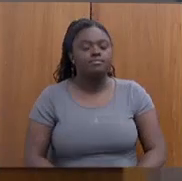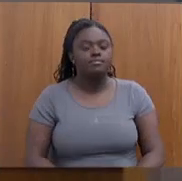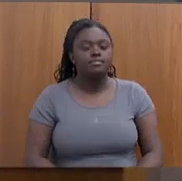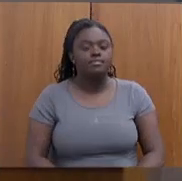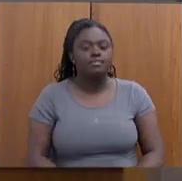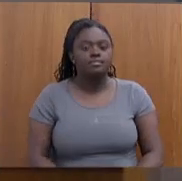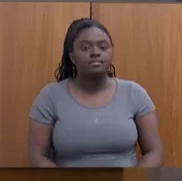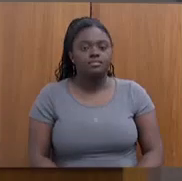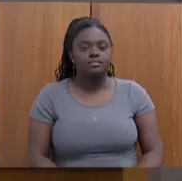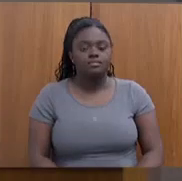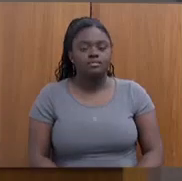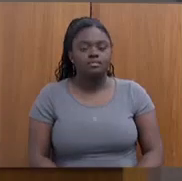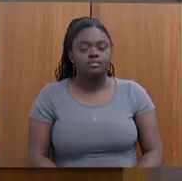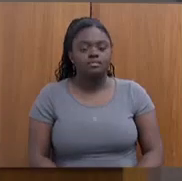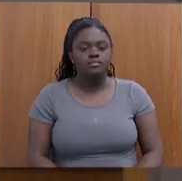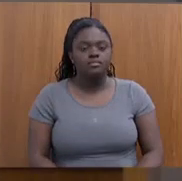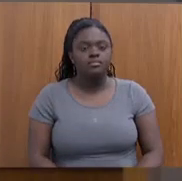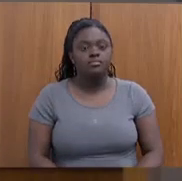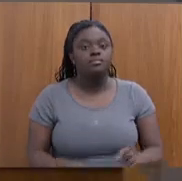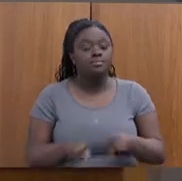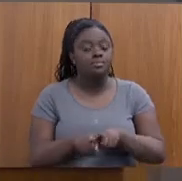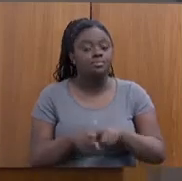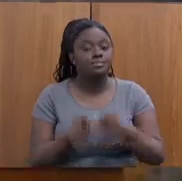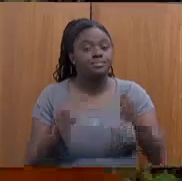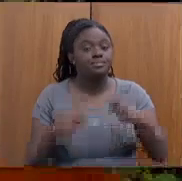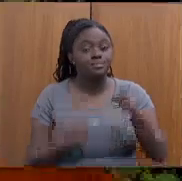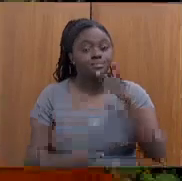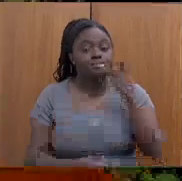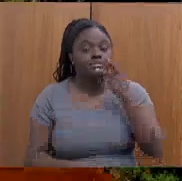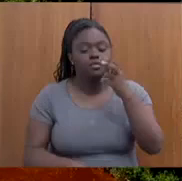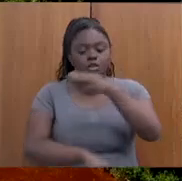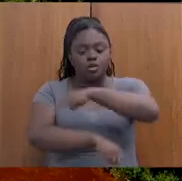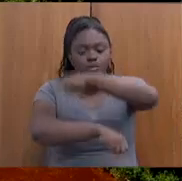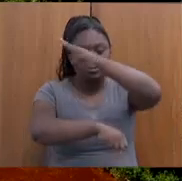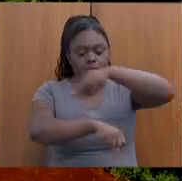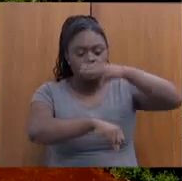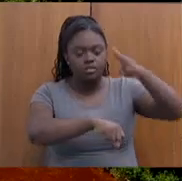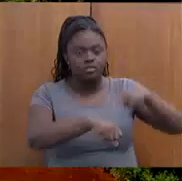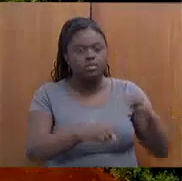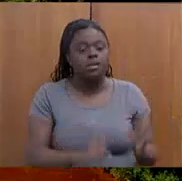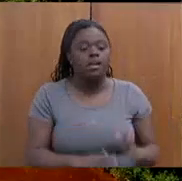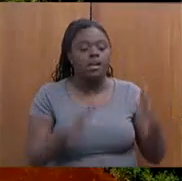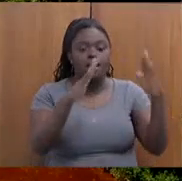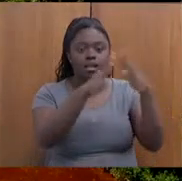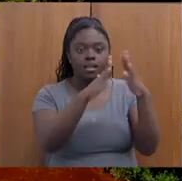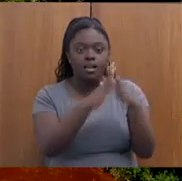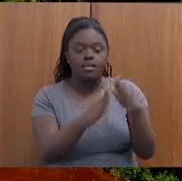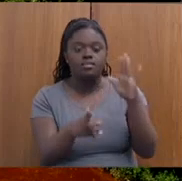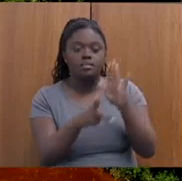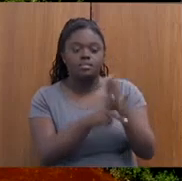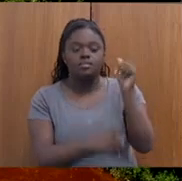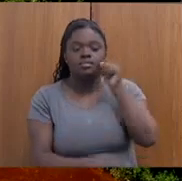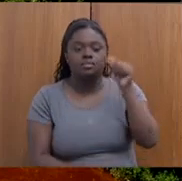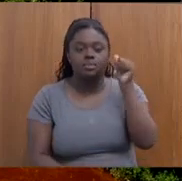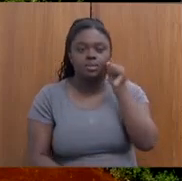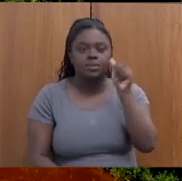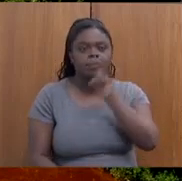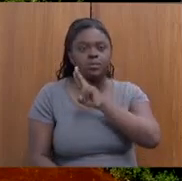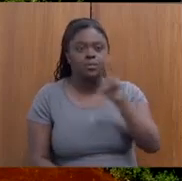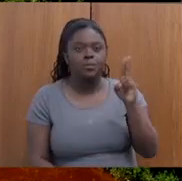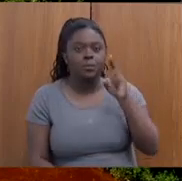E eu não poderia deixar de falar do Brumadinho, da Casa da Mulher da Bacia do Paraopeba. Isso está dentro